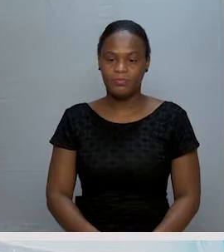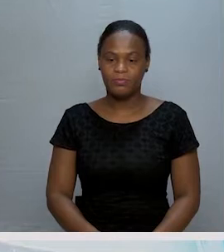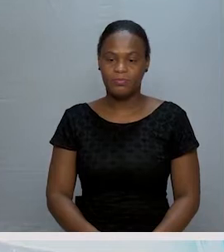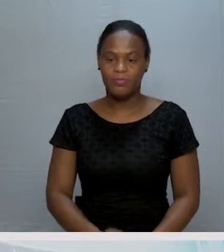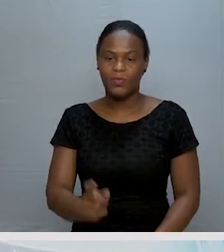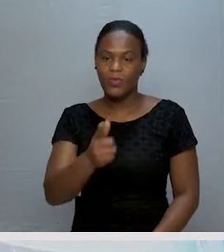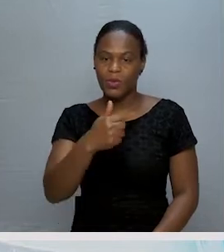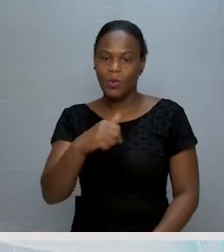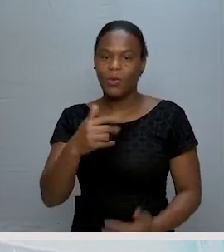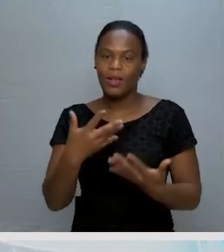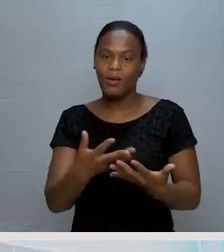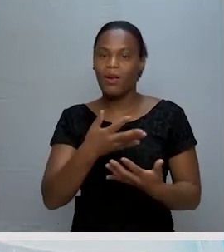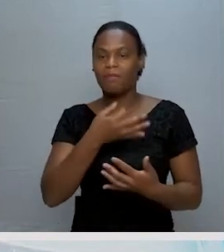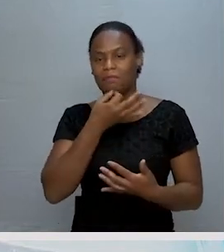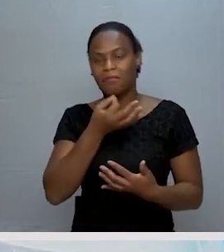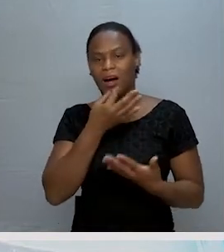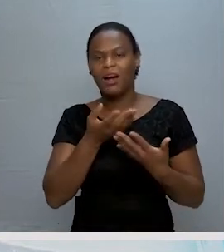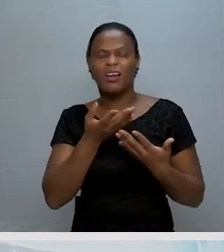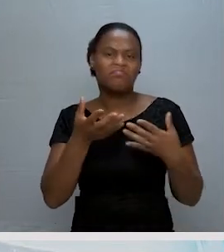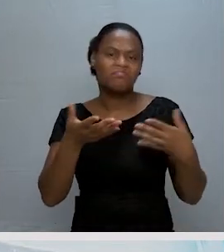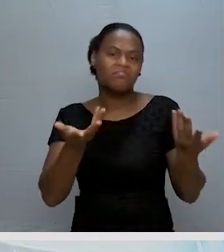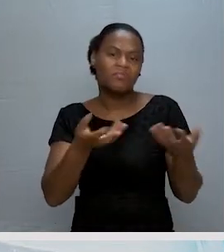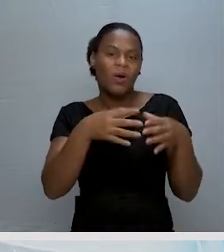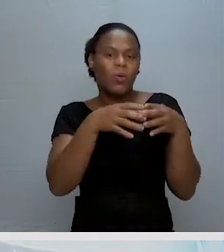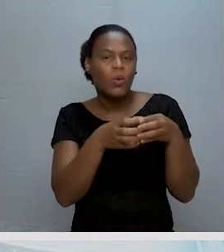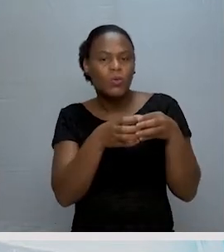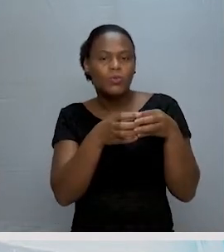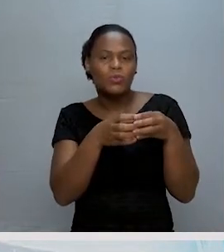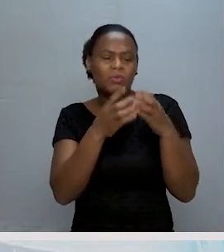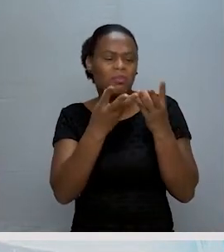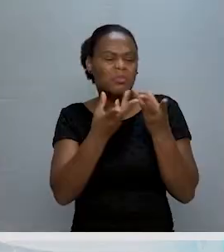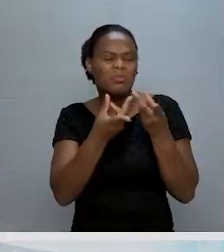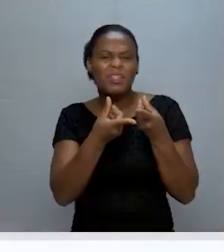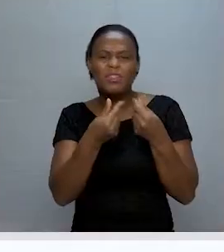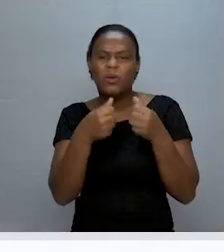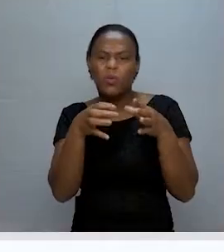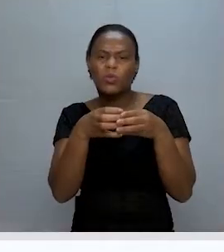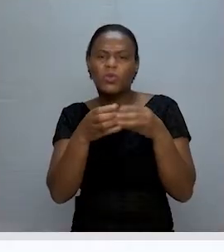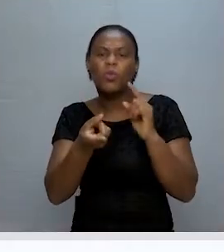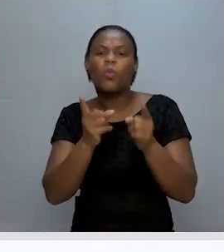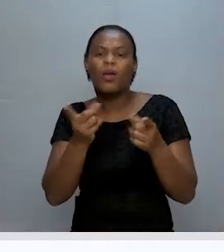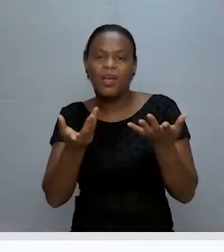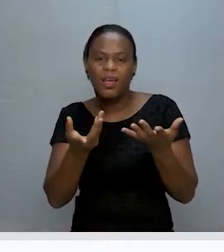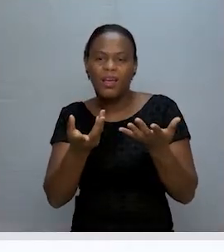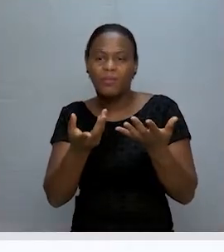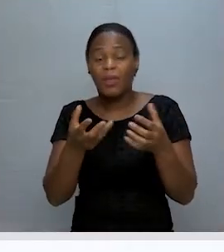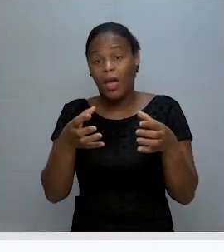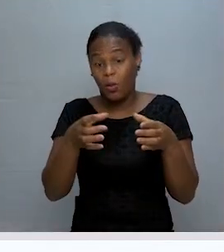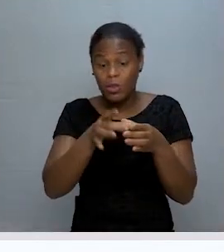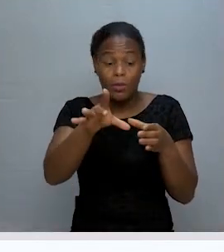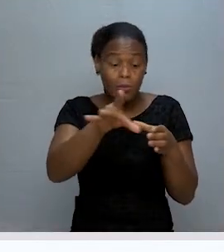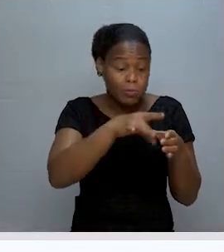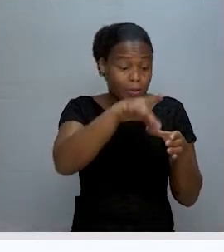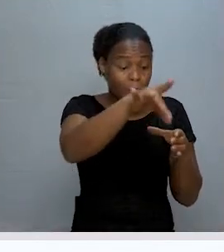Vamos falar aqui sobre o que significa conjunto na matemática. É uma coleção de objetos bem definidos